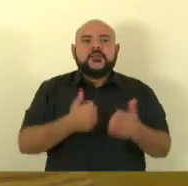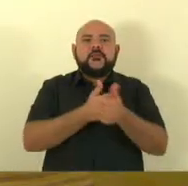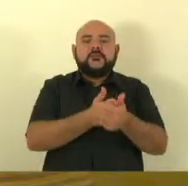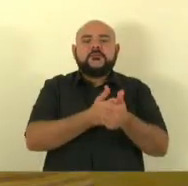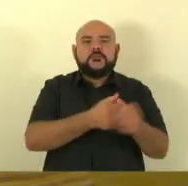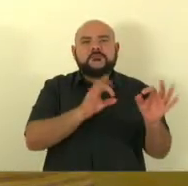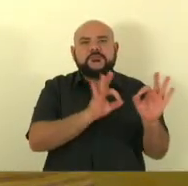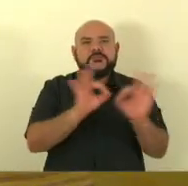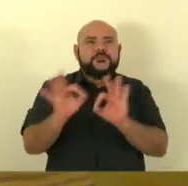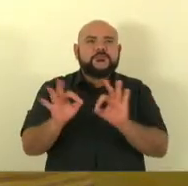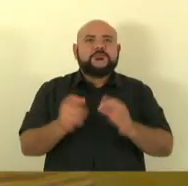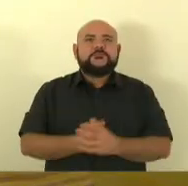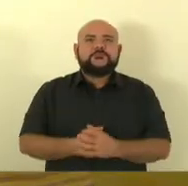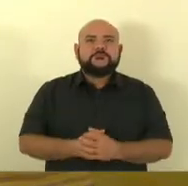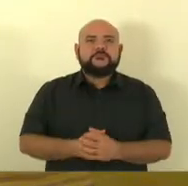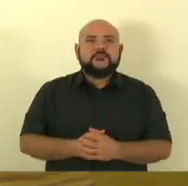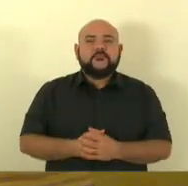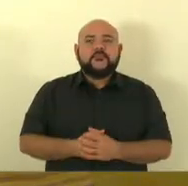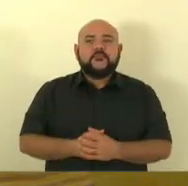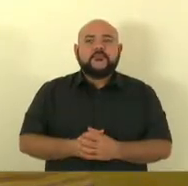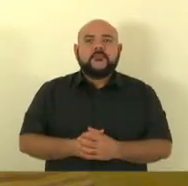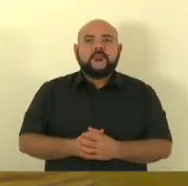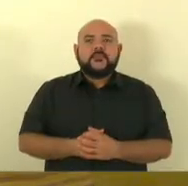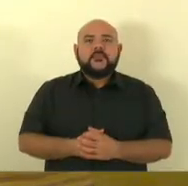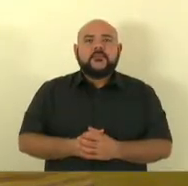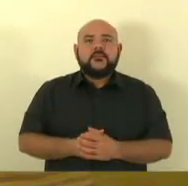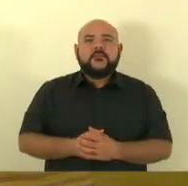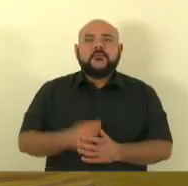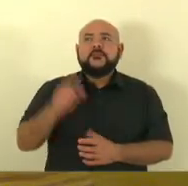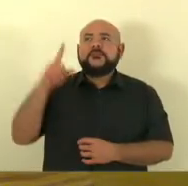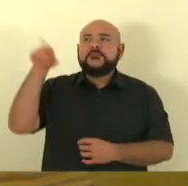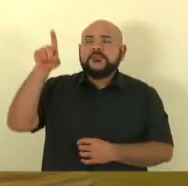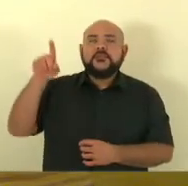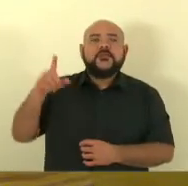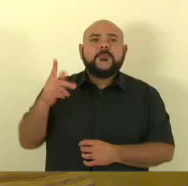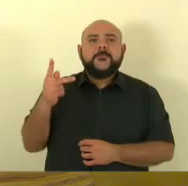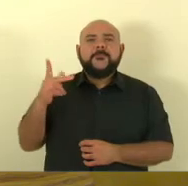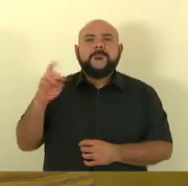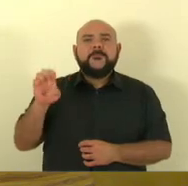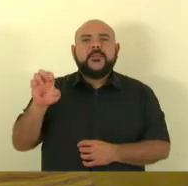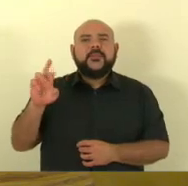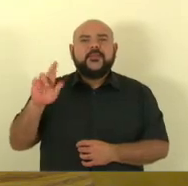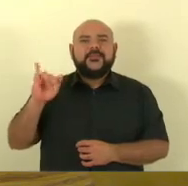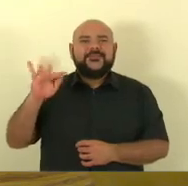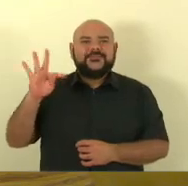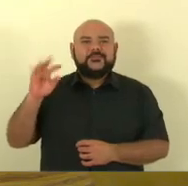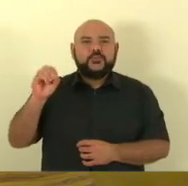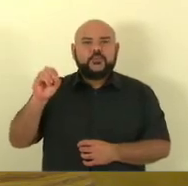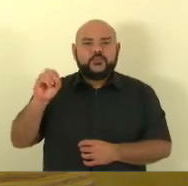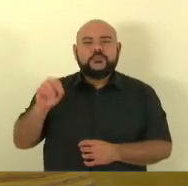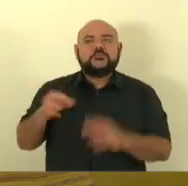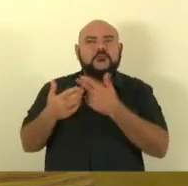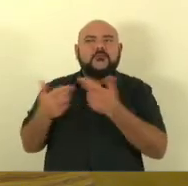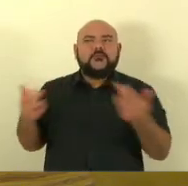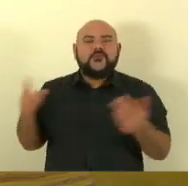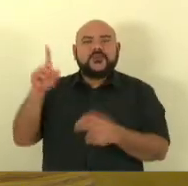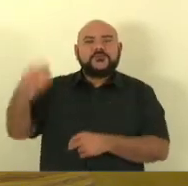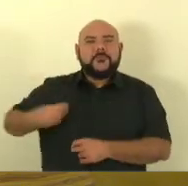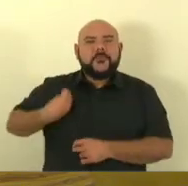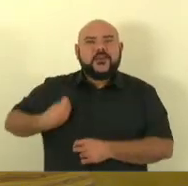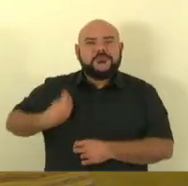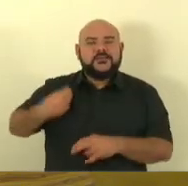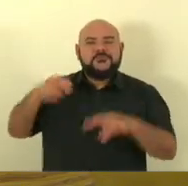peritos criminais que estão nas nossas galerias, nosso boa tarde, todos